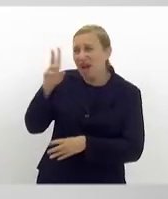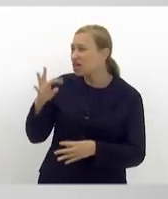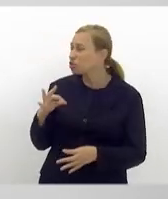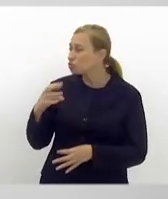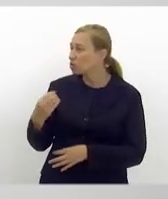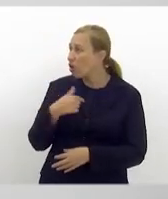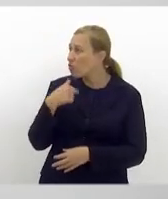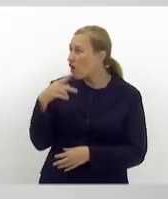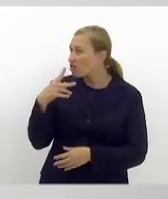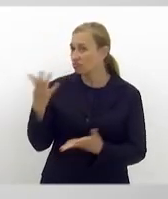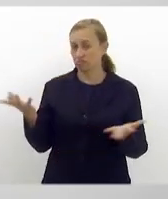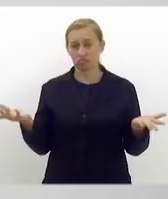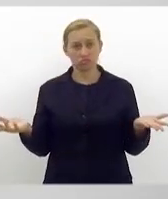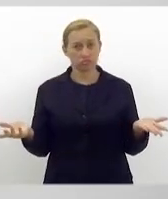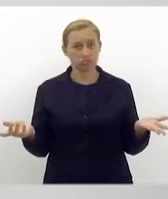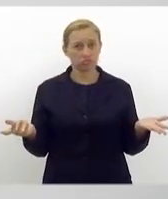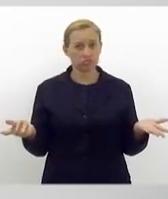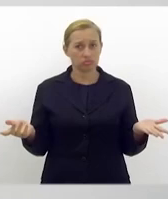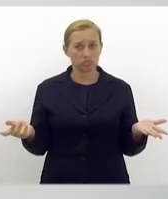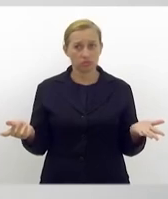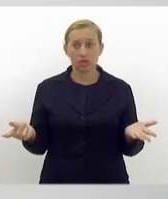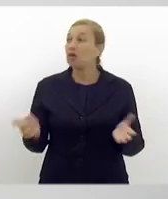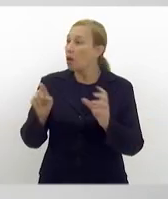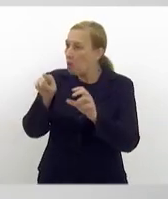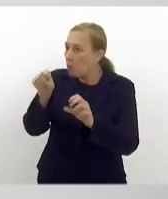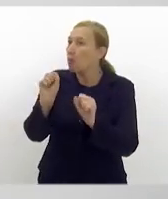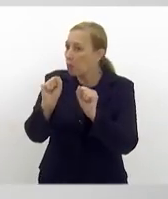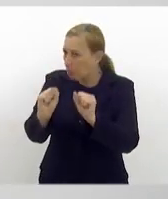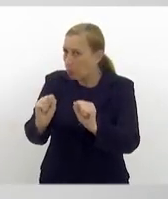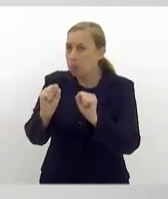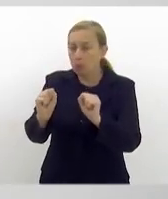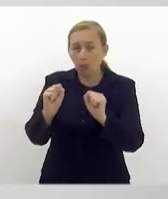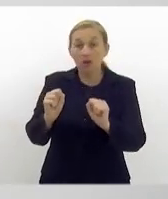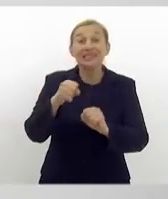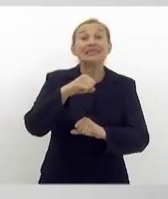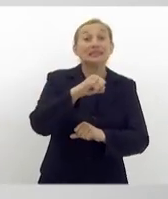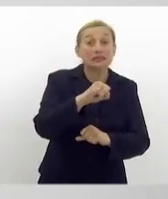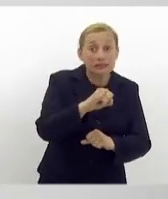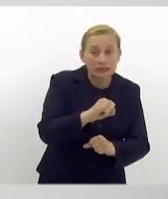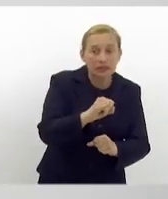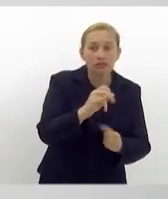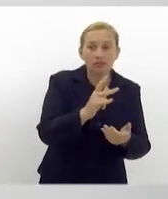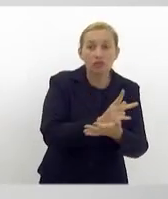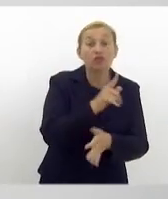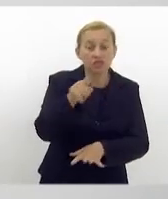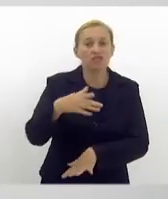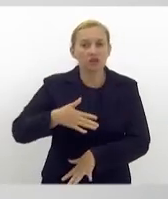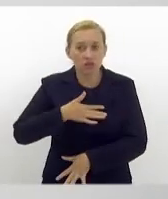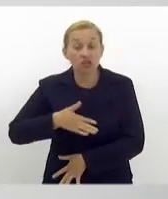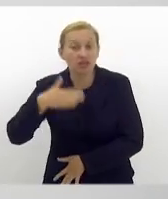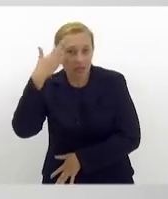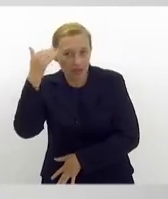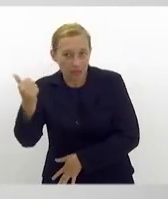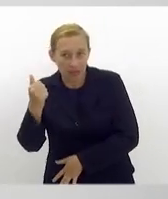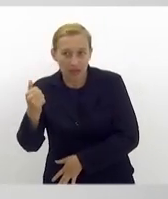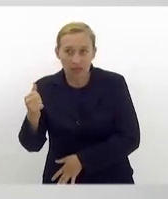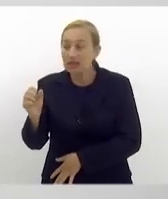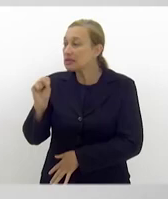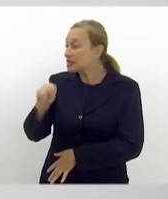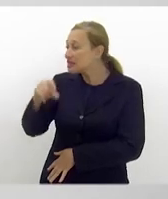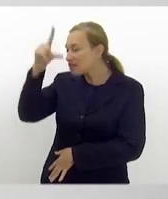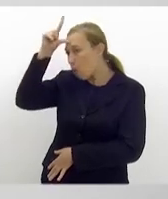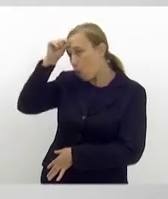falo. Eu falei, pode ser. E se for, você vai gostar de saber ele, vai ser um